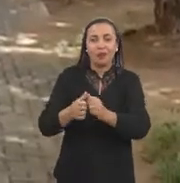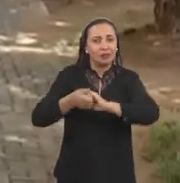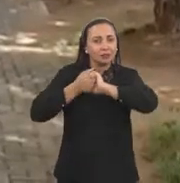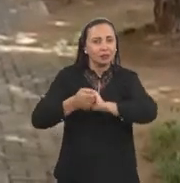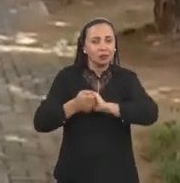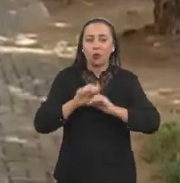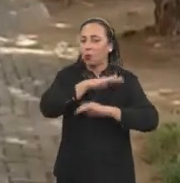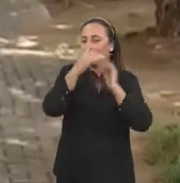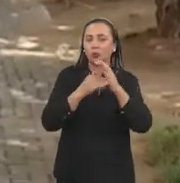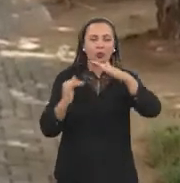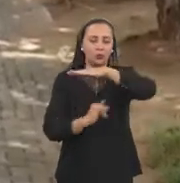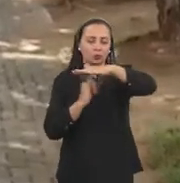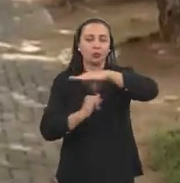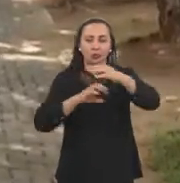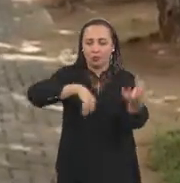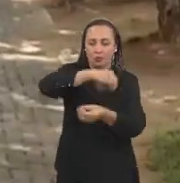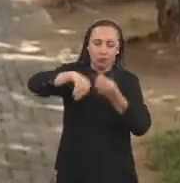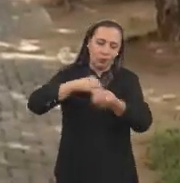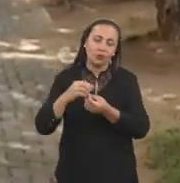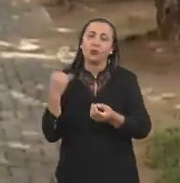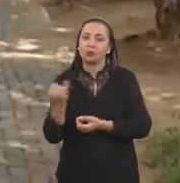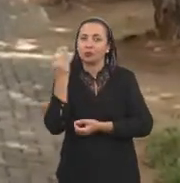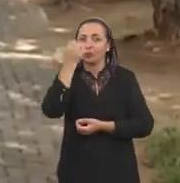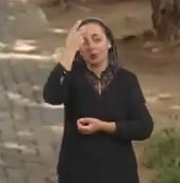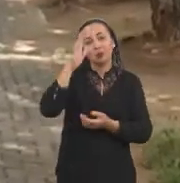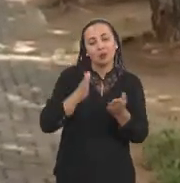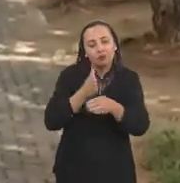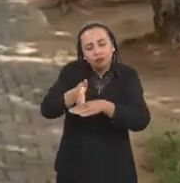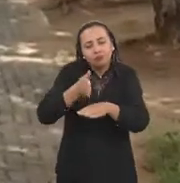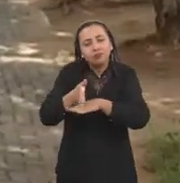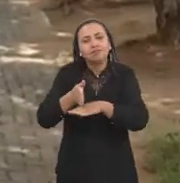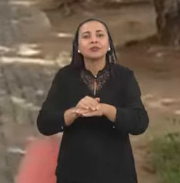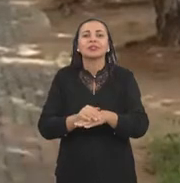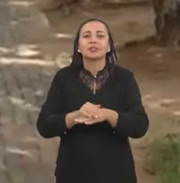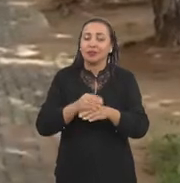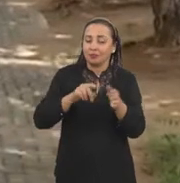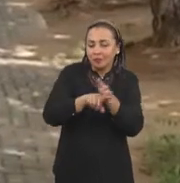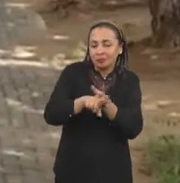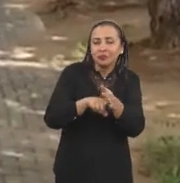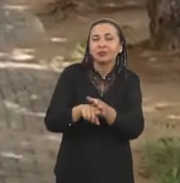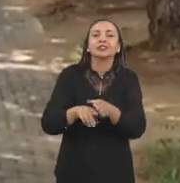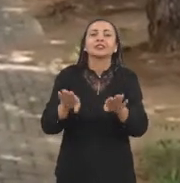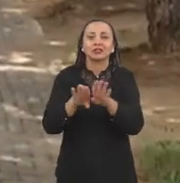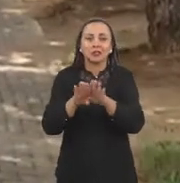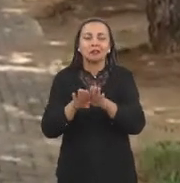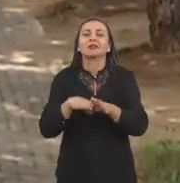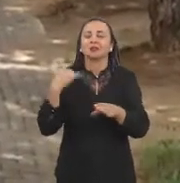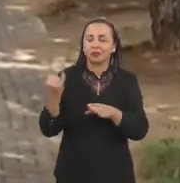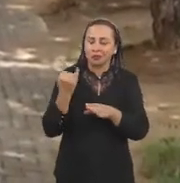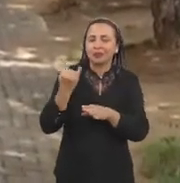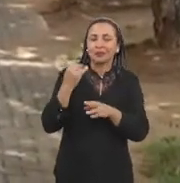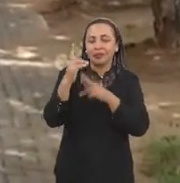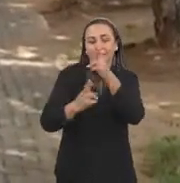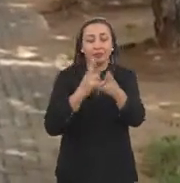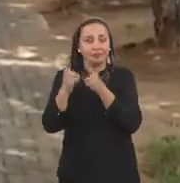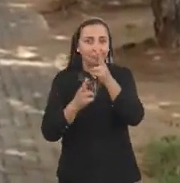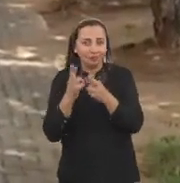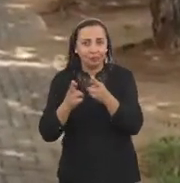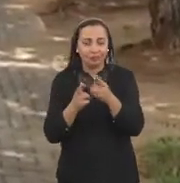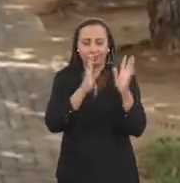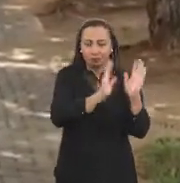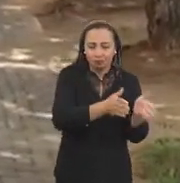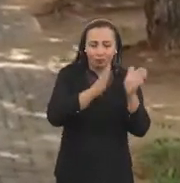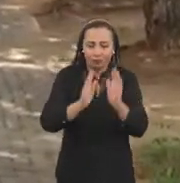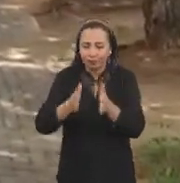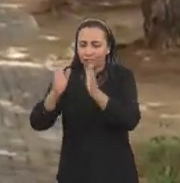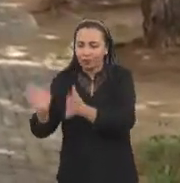naturais da murta, junto às professoras Mônica Tégio e Mônica Corrêa. Também foram obtidas as autorizações